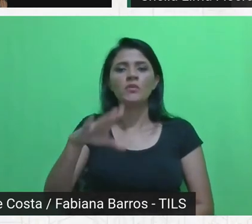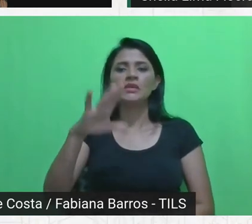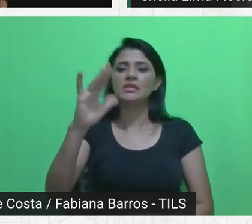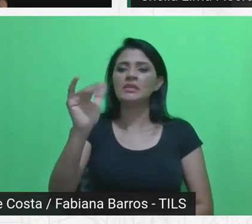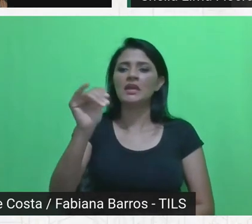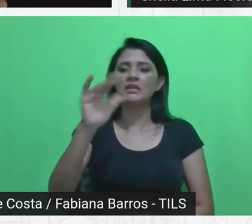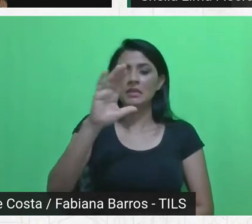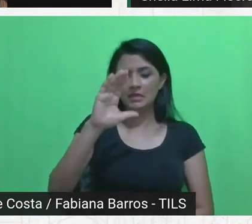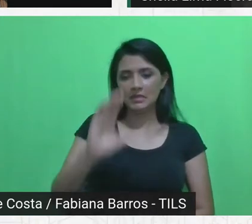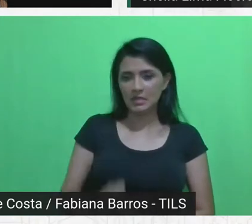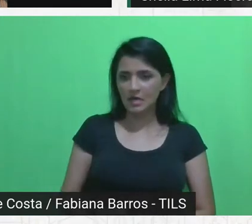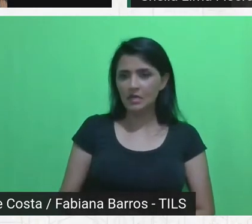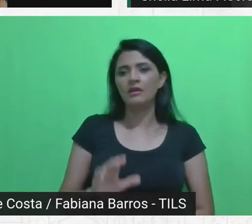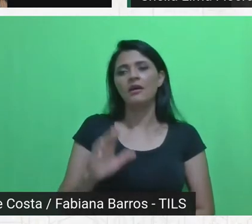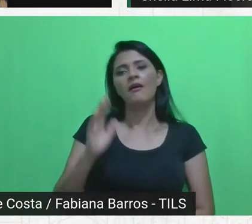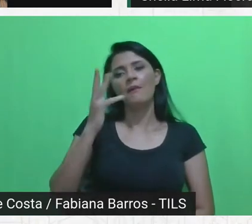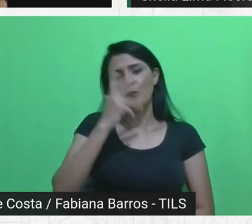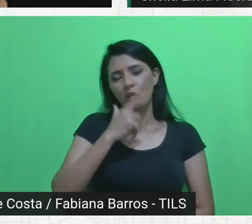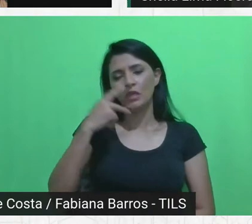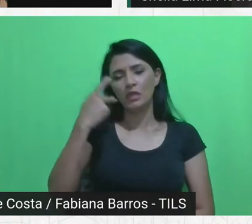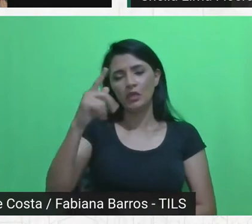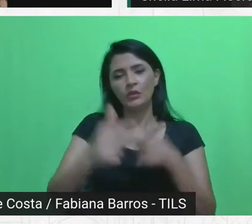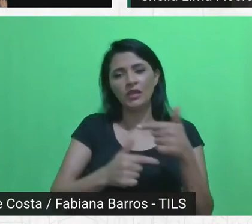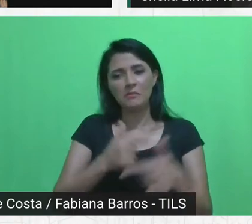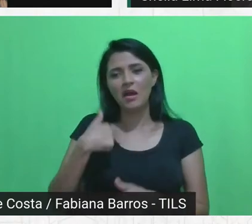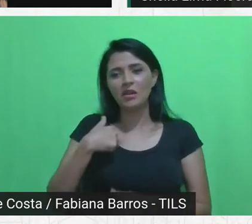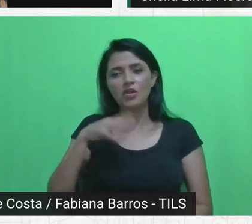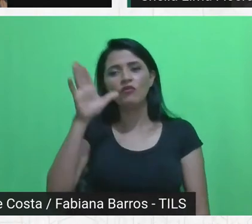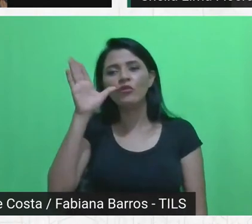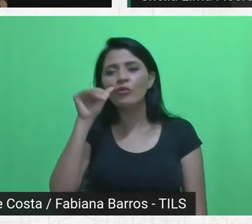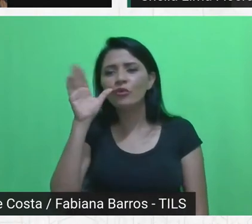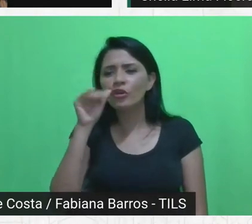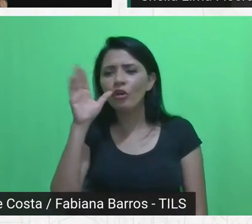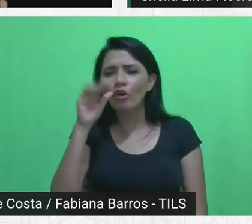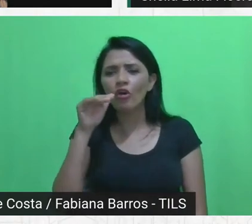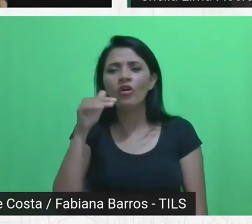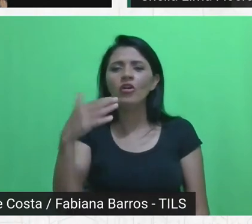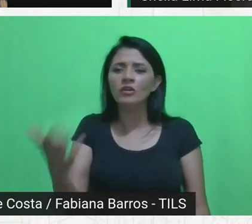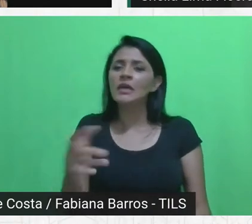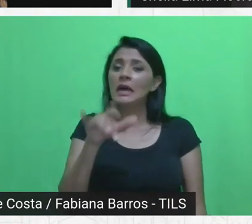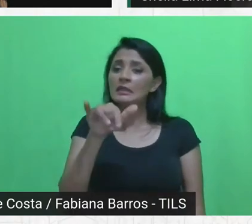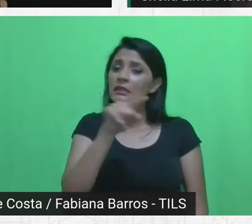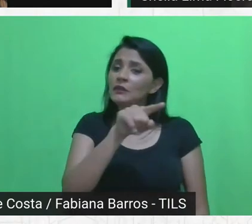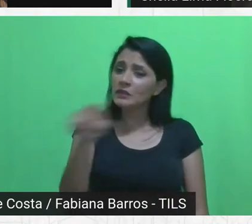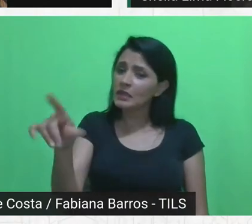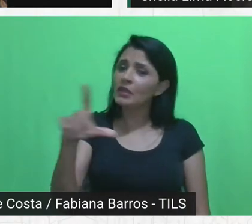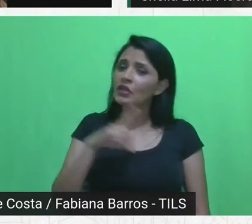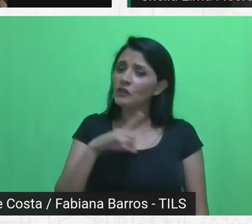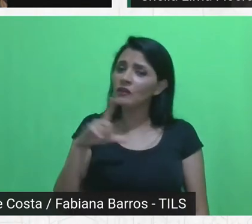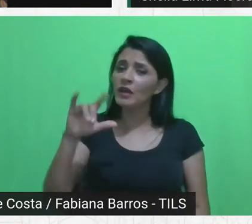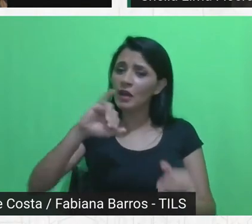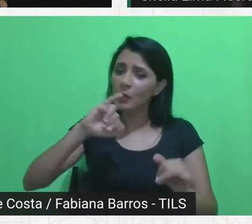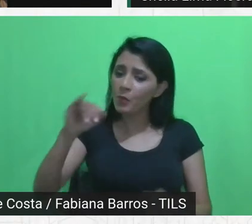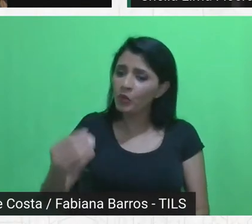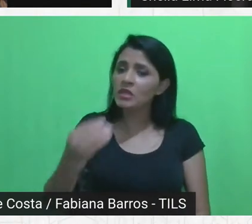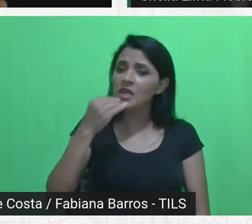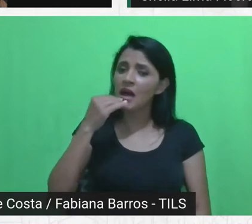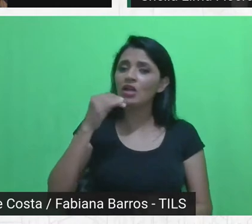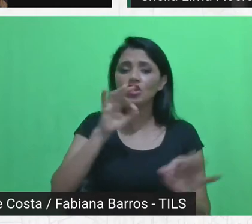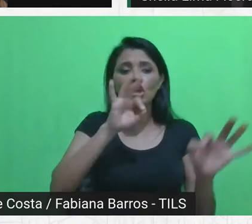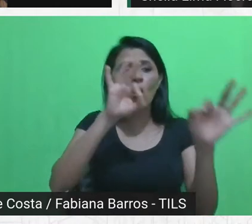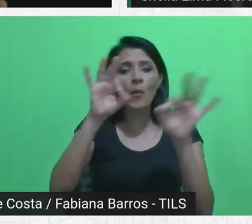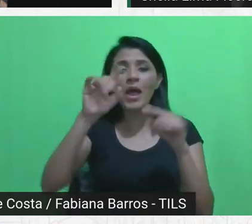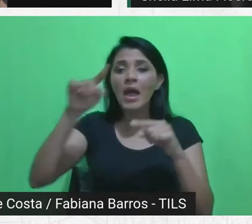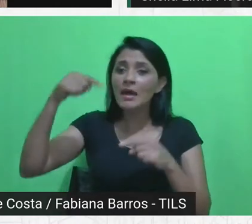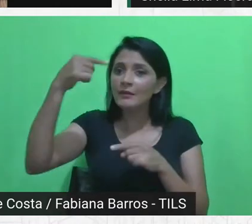É muito, muito bonito o trabalho. Eu fico curiosa que se vocês tiverem oportunidade de acompanhar depois no